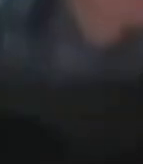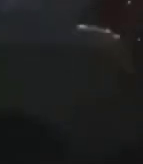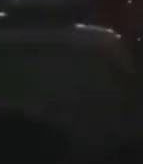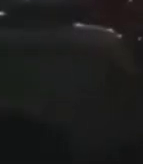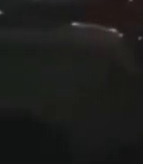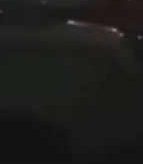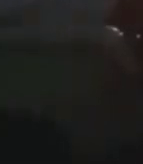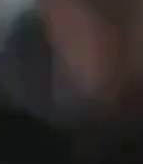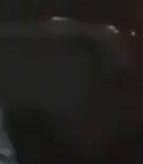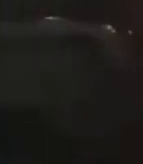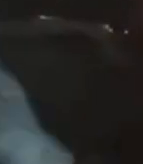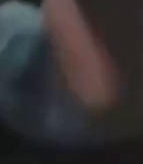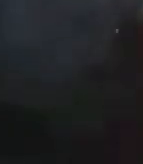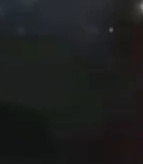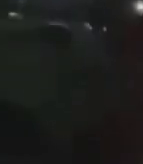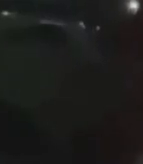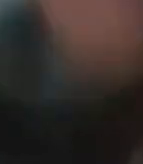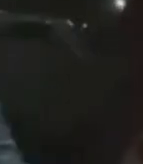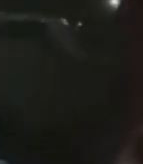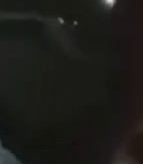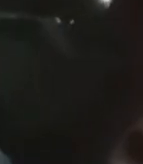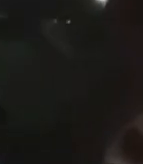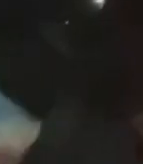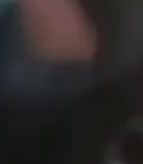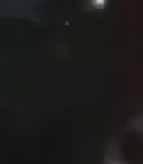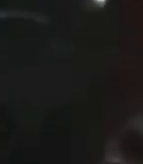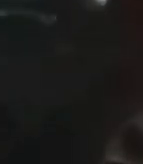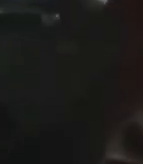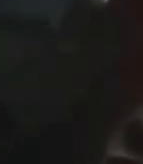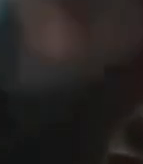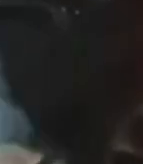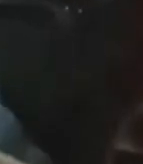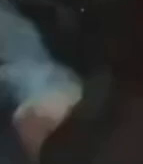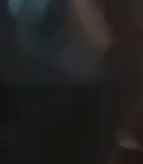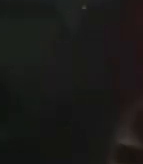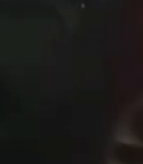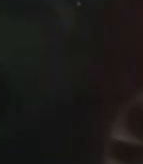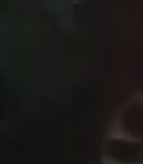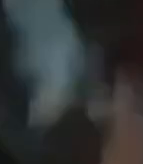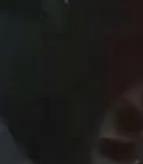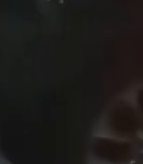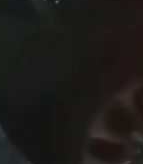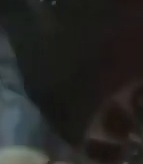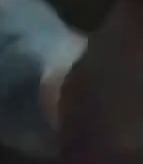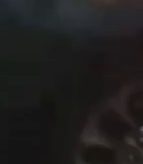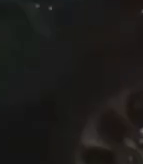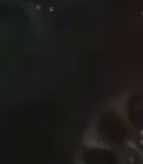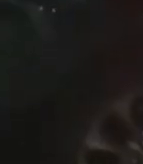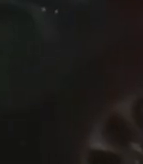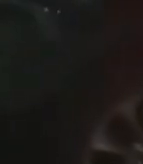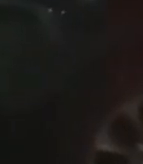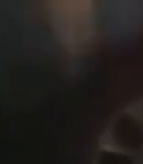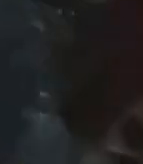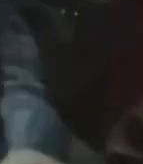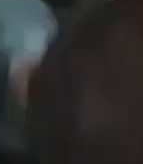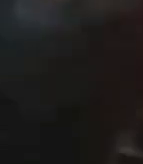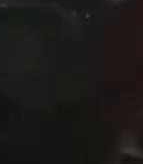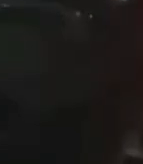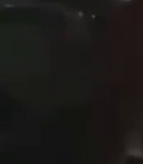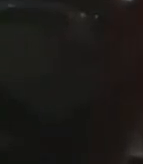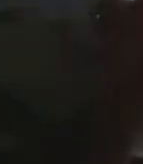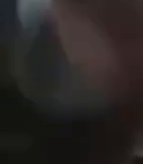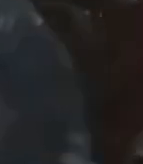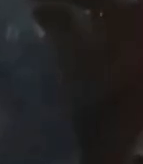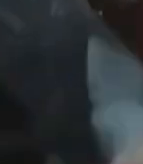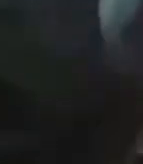Eu vim aqui pedir apoio em nome dos quatro municípios para mais segurança nessas quatro cidades. Nós vim aqui pedir o apoio para os